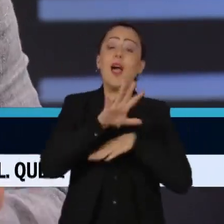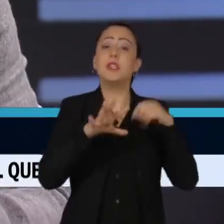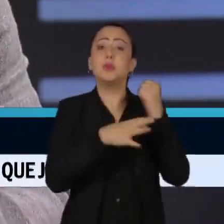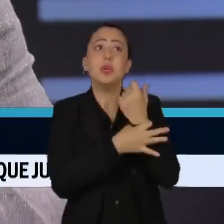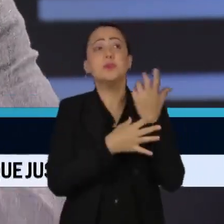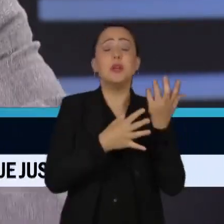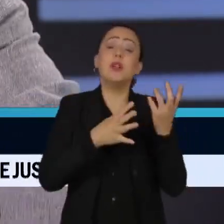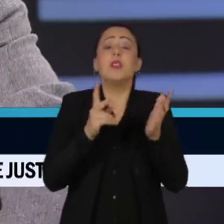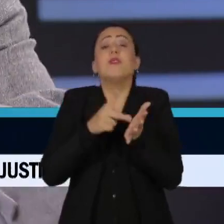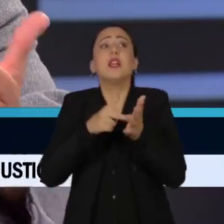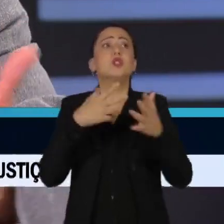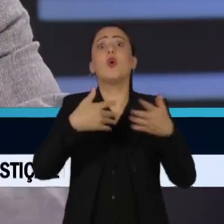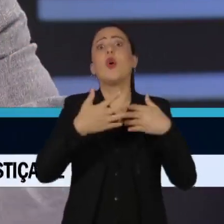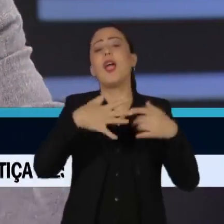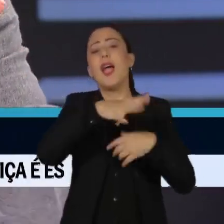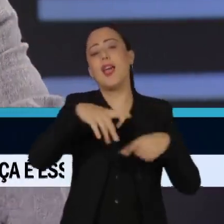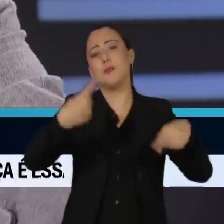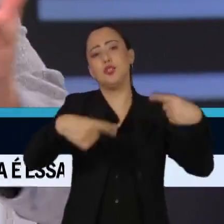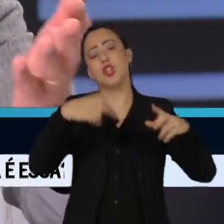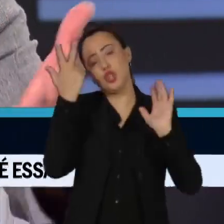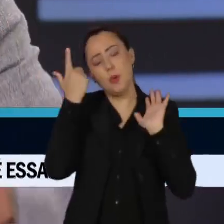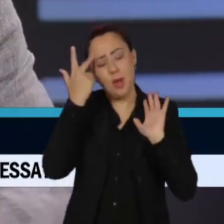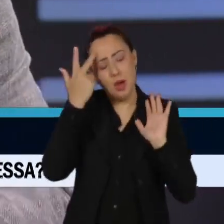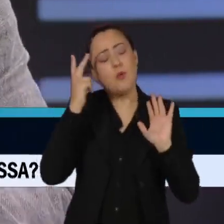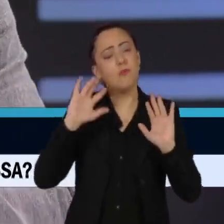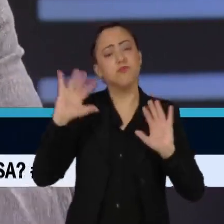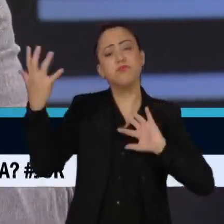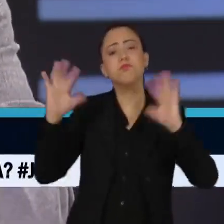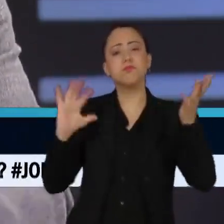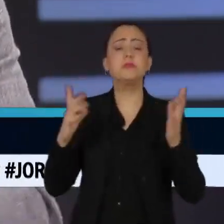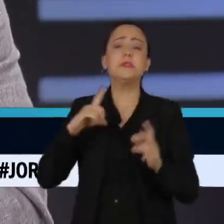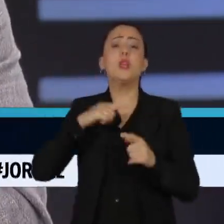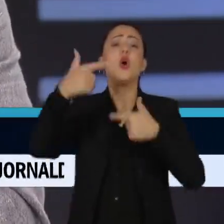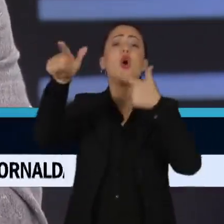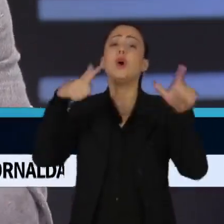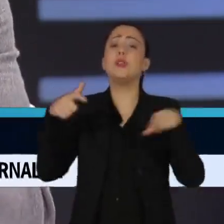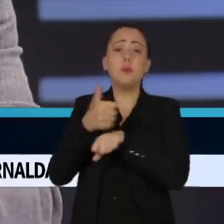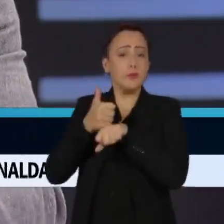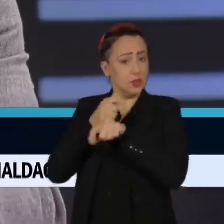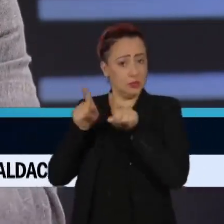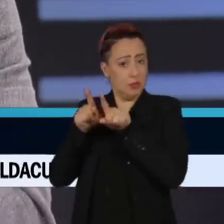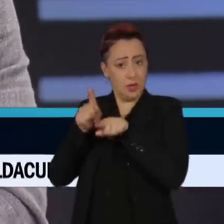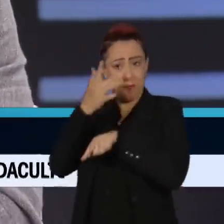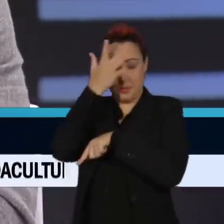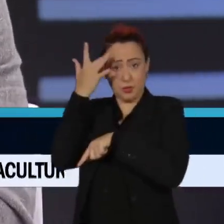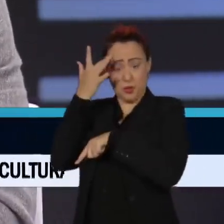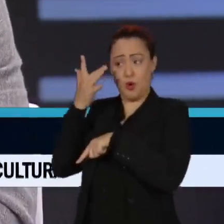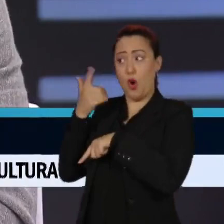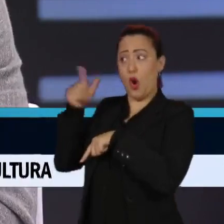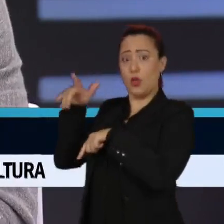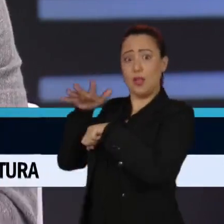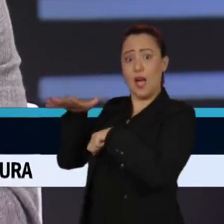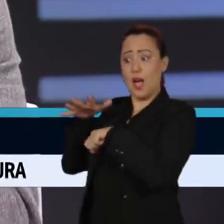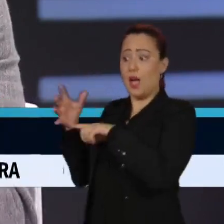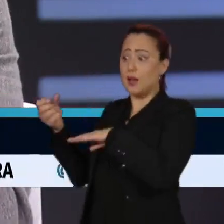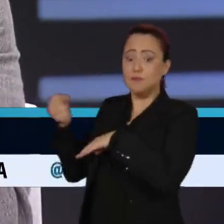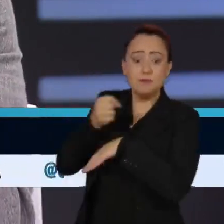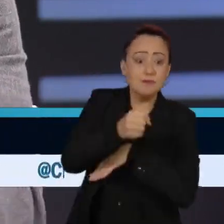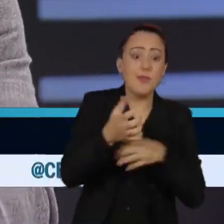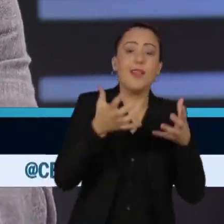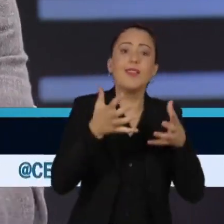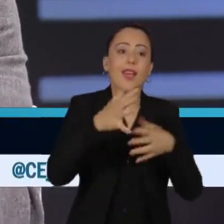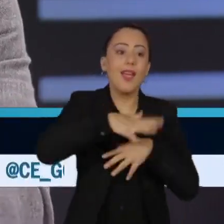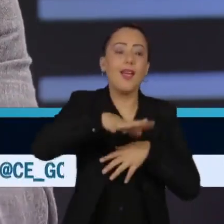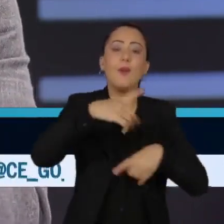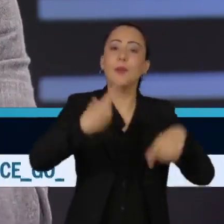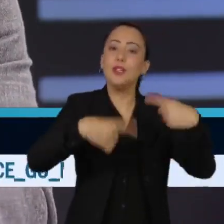normal. Assim como várias outras carreiras, as pessoas vão dar sua contribuição na política. Então, eu acho que a